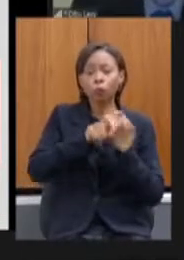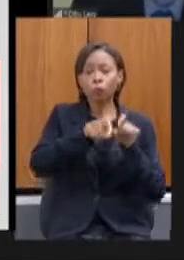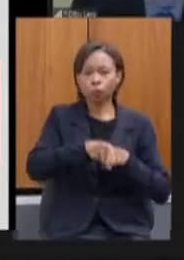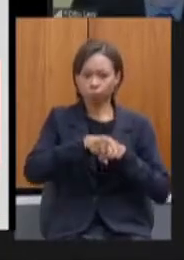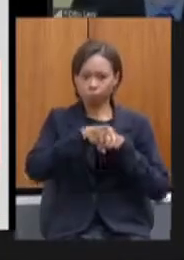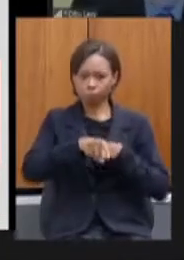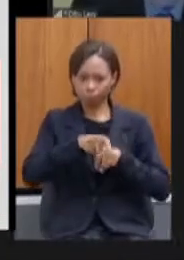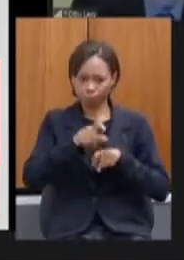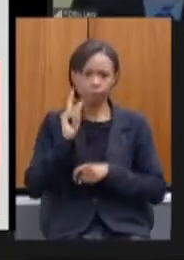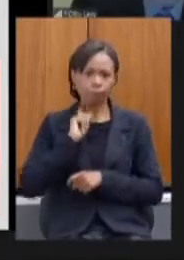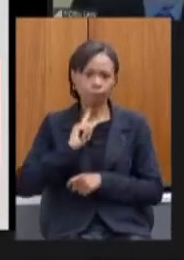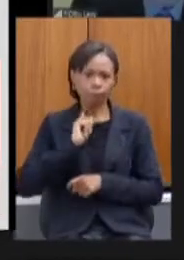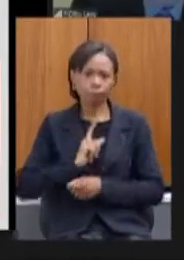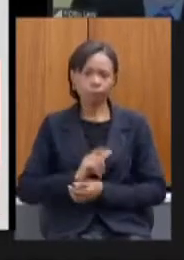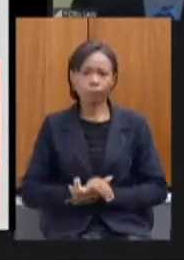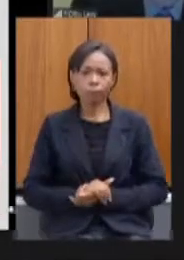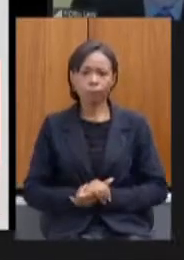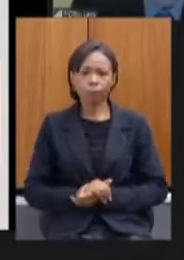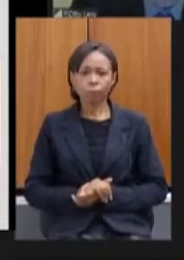próximo